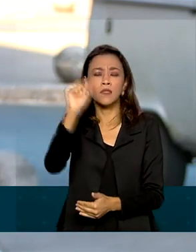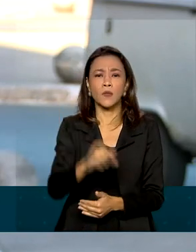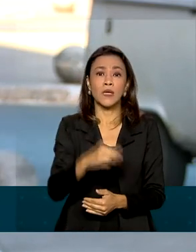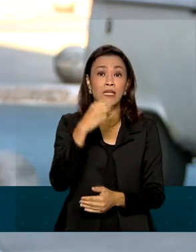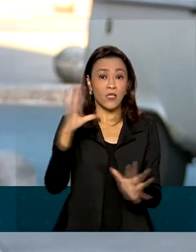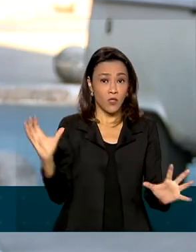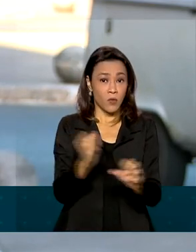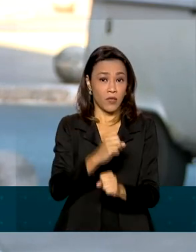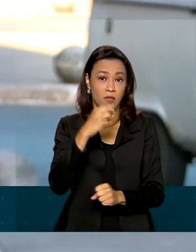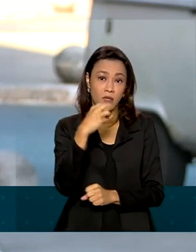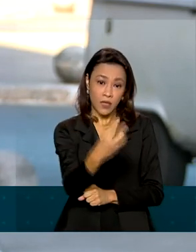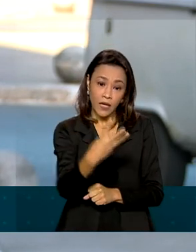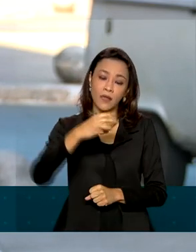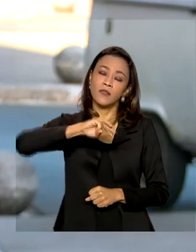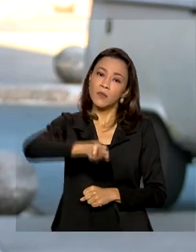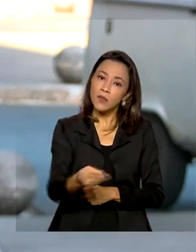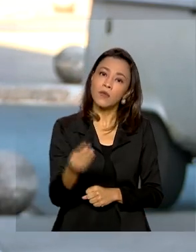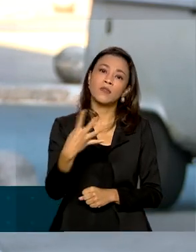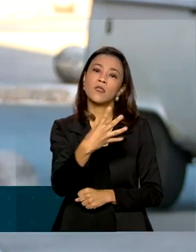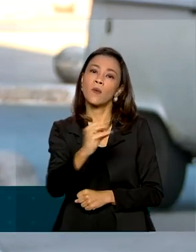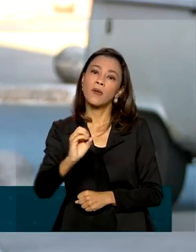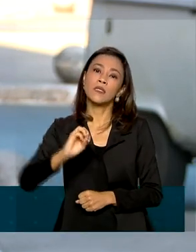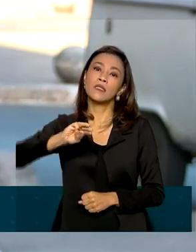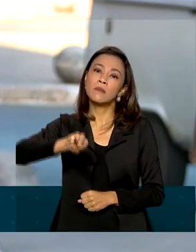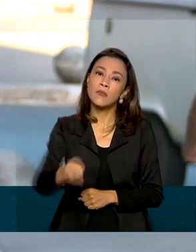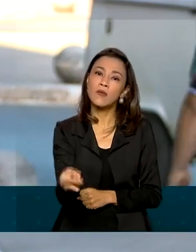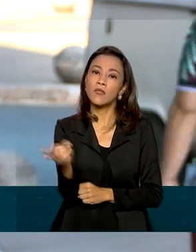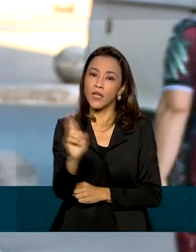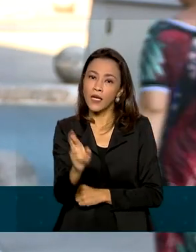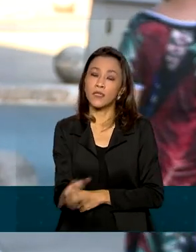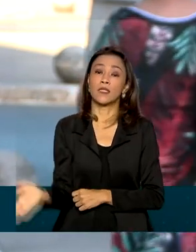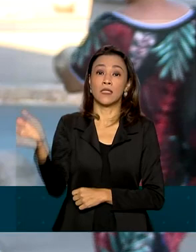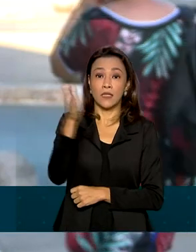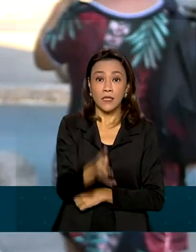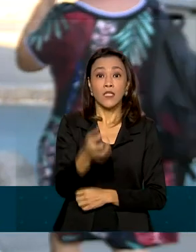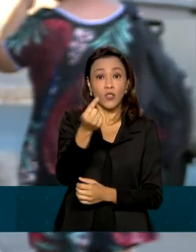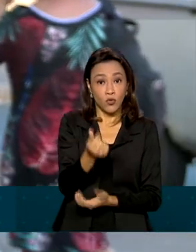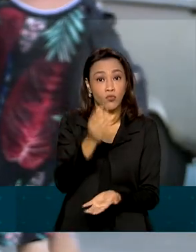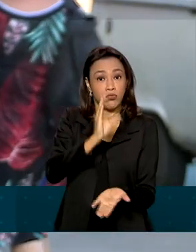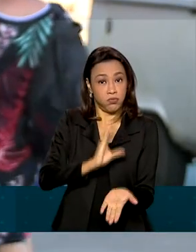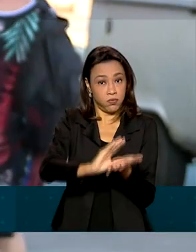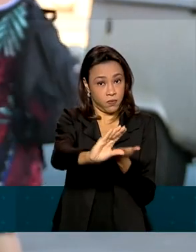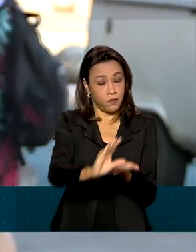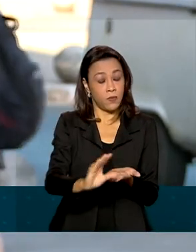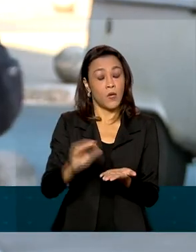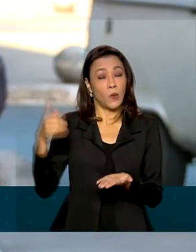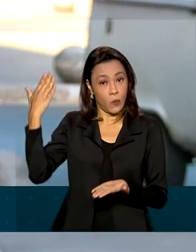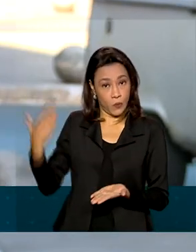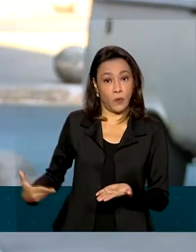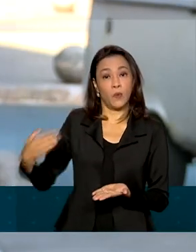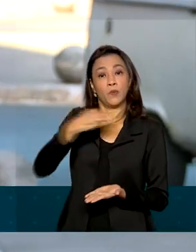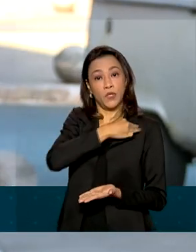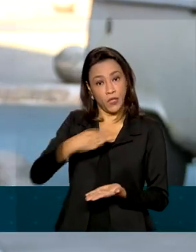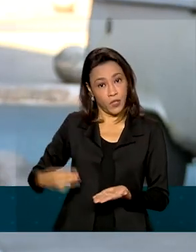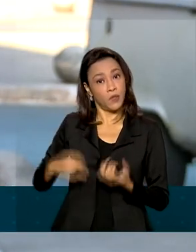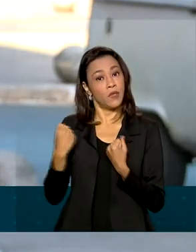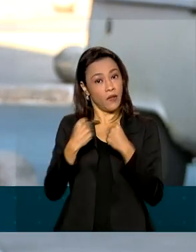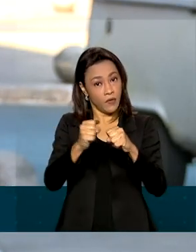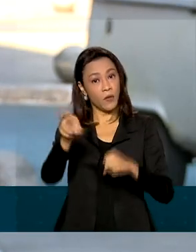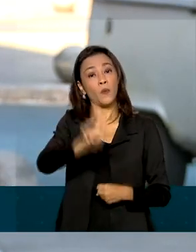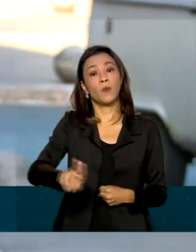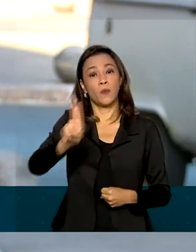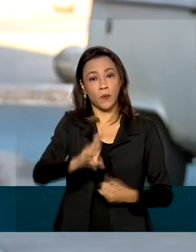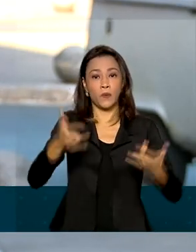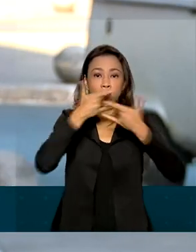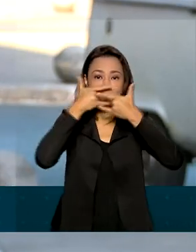e 400 milhões de reais. Além dos investimentos, o ministro defendeu a importância do uso correto de máscaras